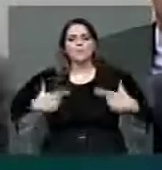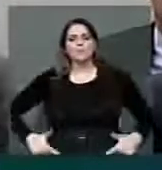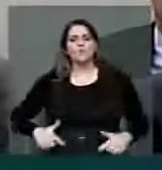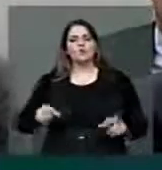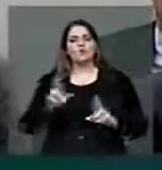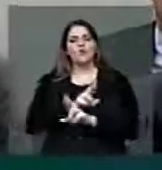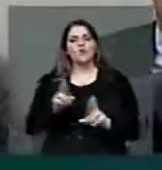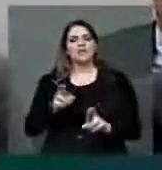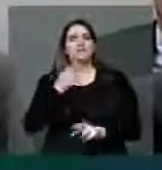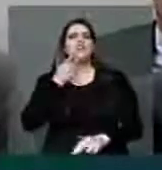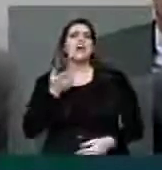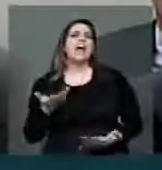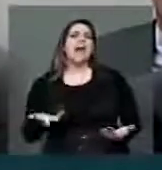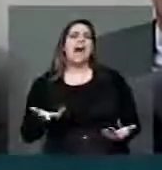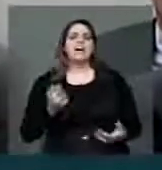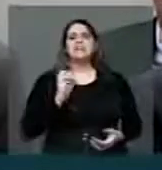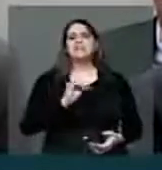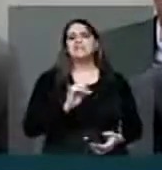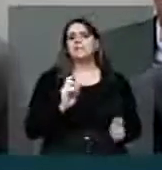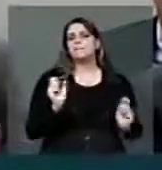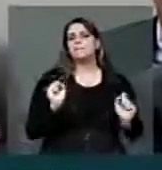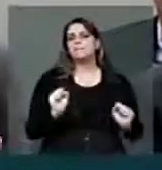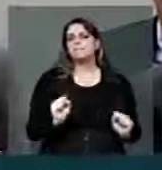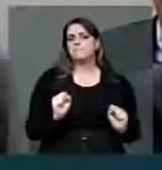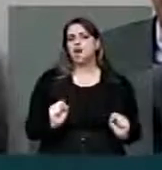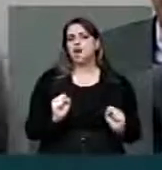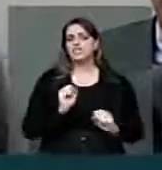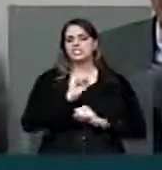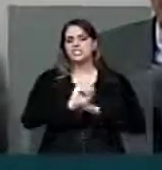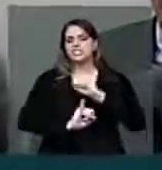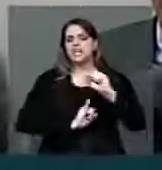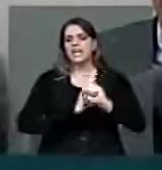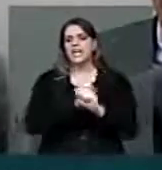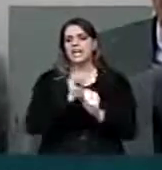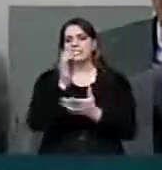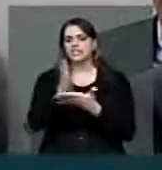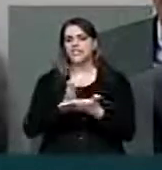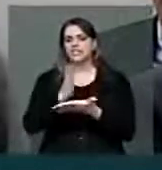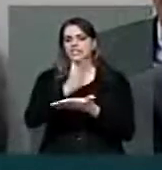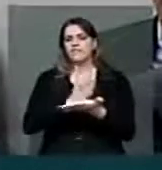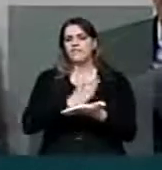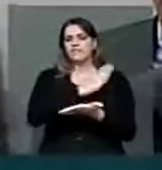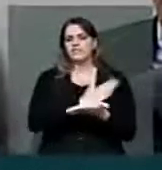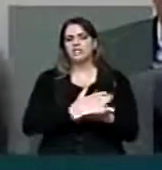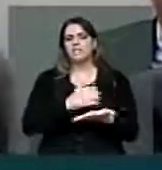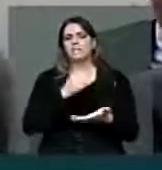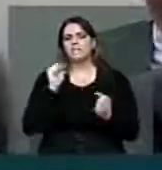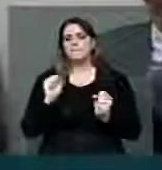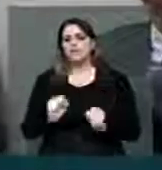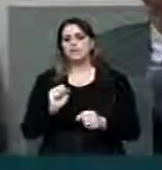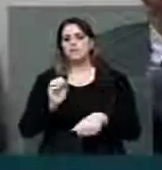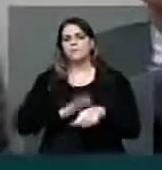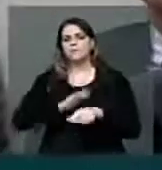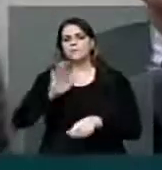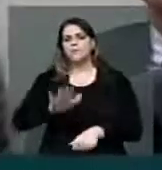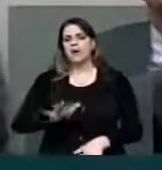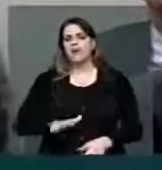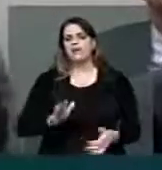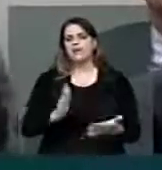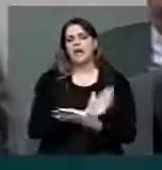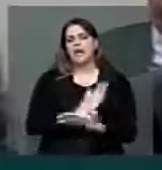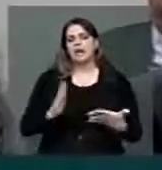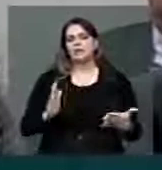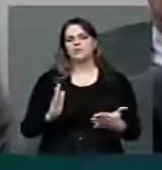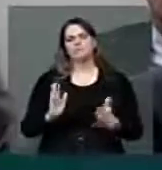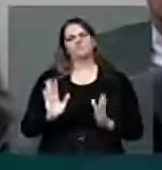Com o argumento de que se puder se oferecer uma internet fatiada, ela pode ser mais barata para alguns. Ora,